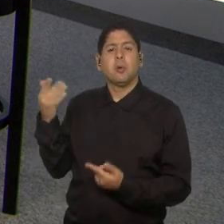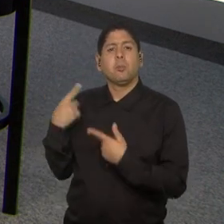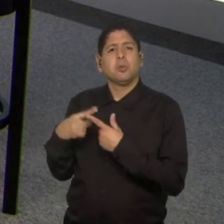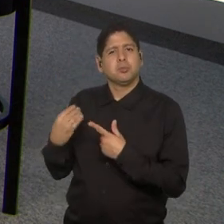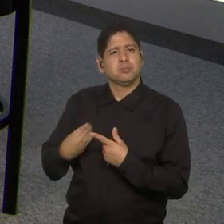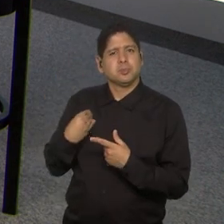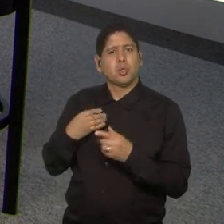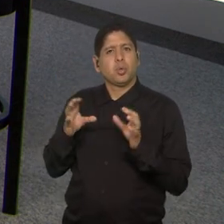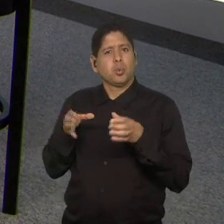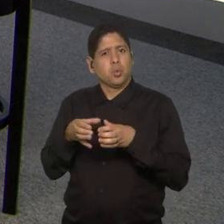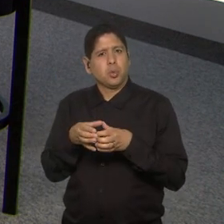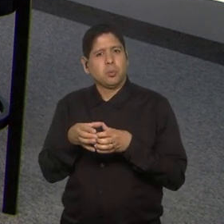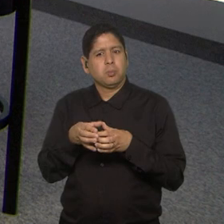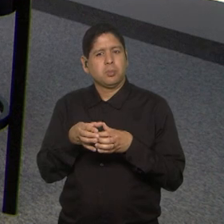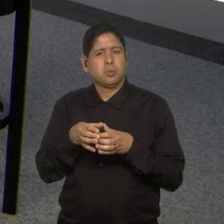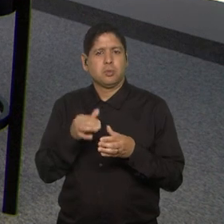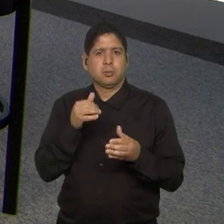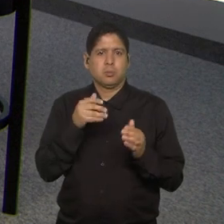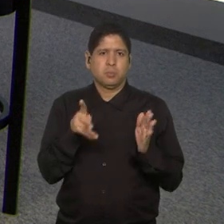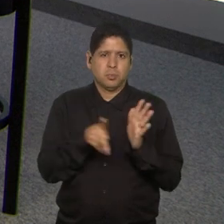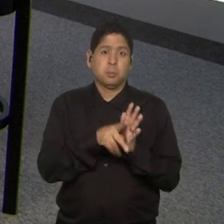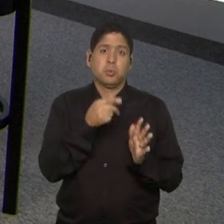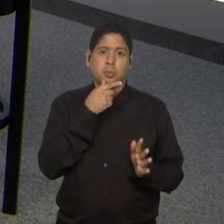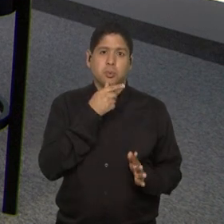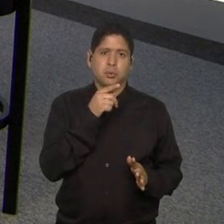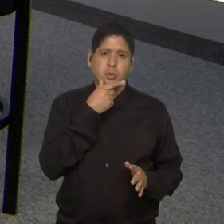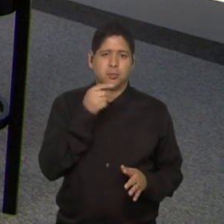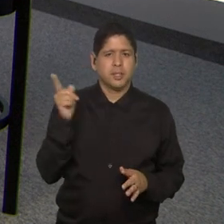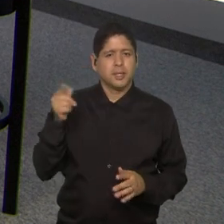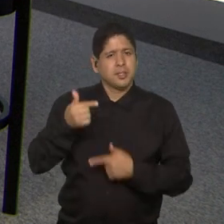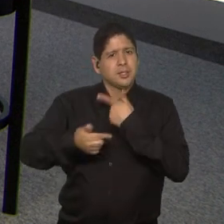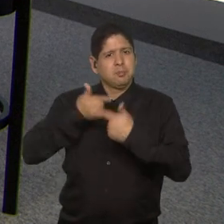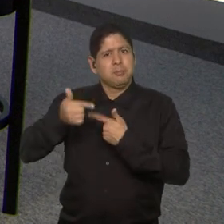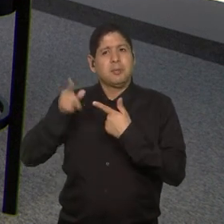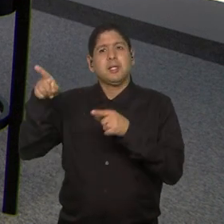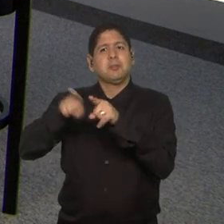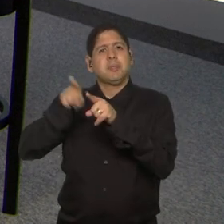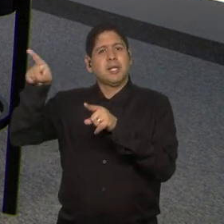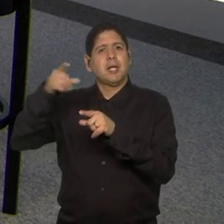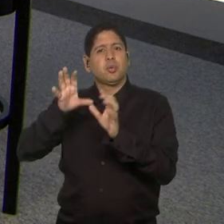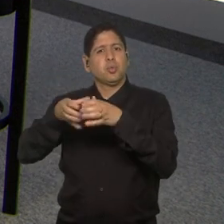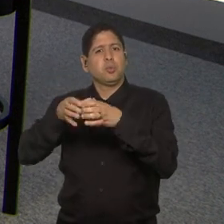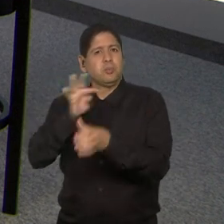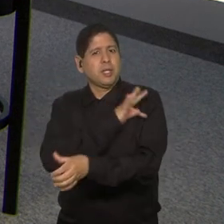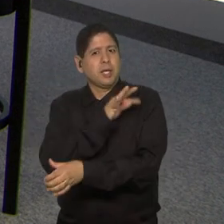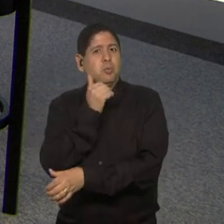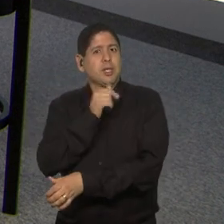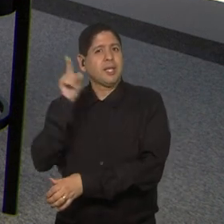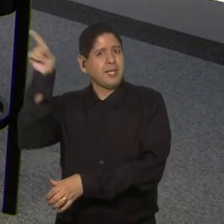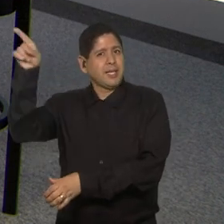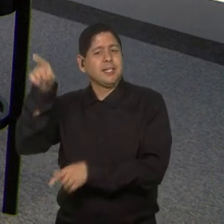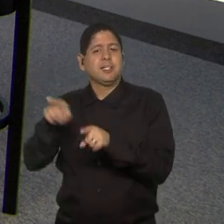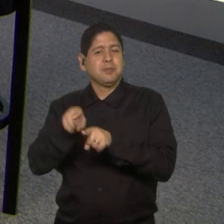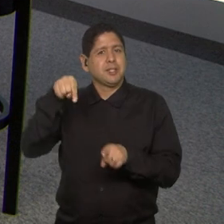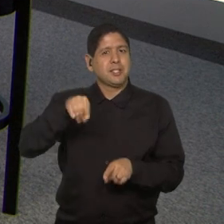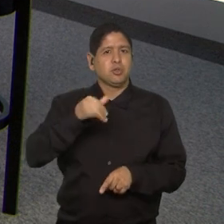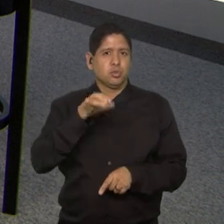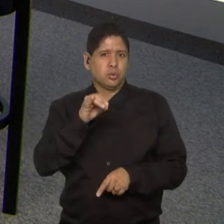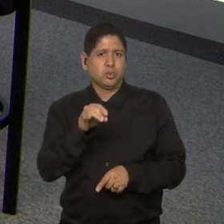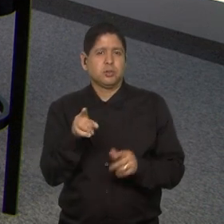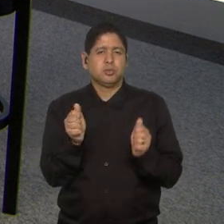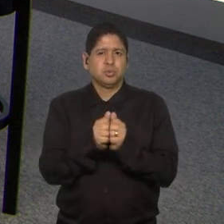a comissão feminina está toda lá na Austrália, lá, e ele já trabalha um integrado. Júlio sabe de tudo. Júlio, até sobre